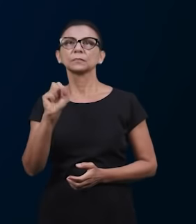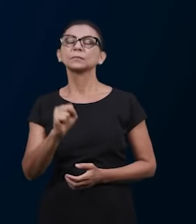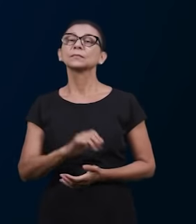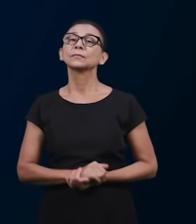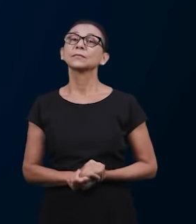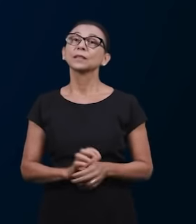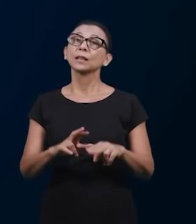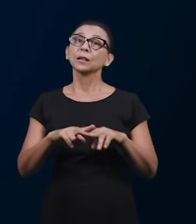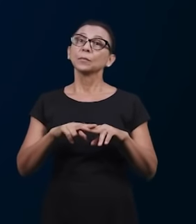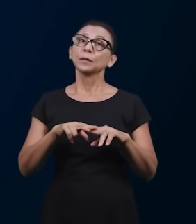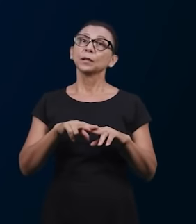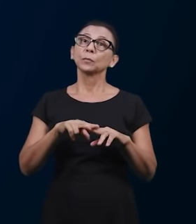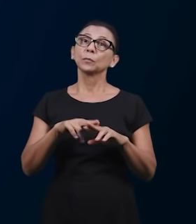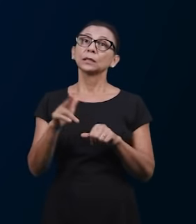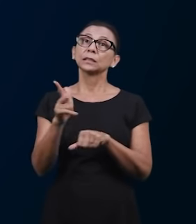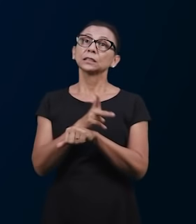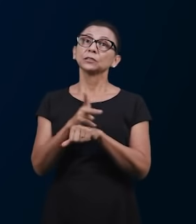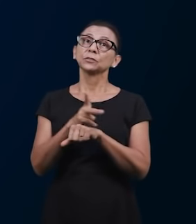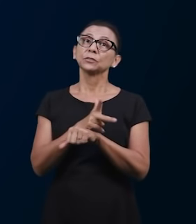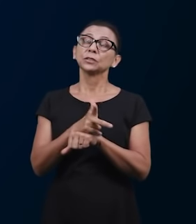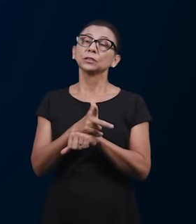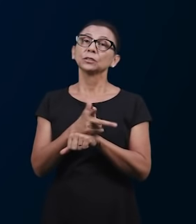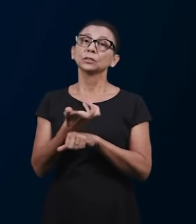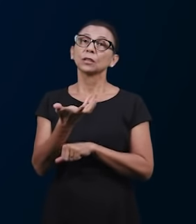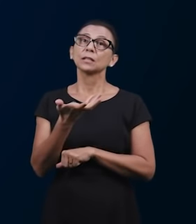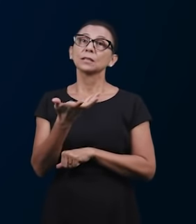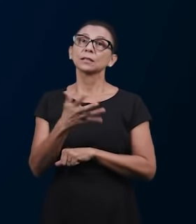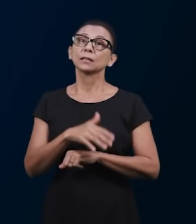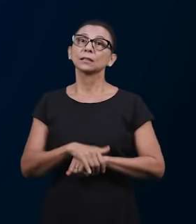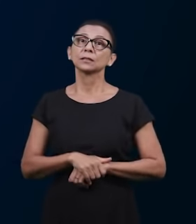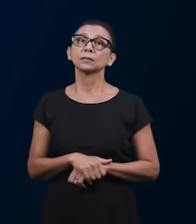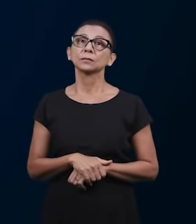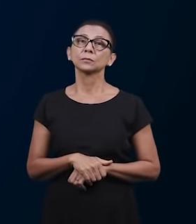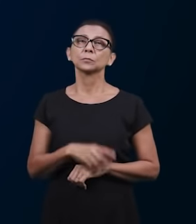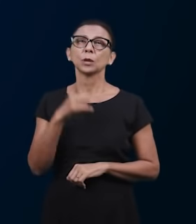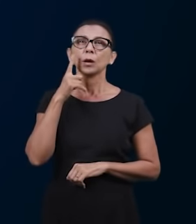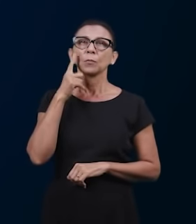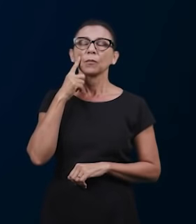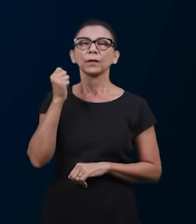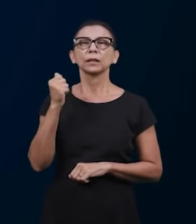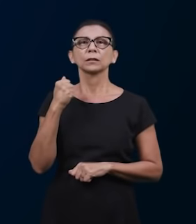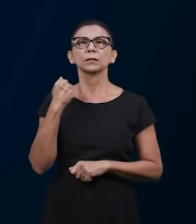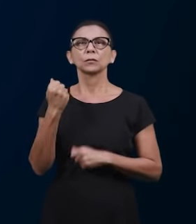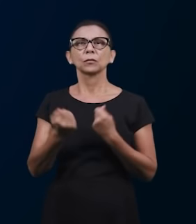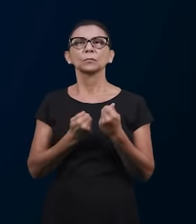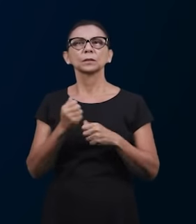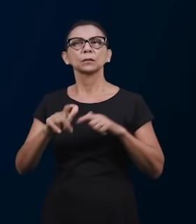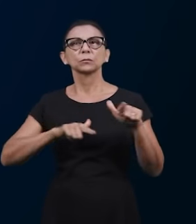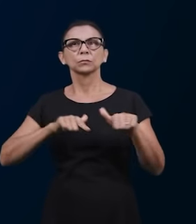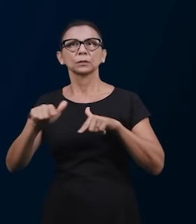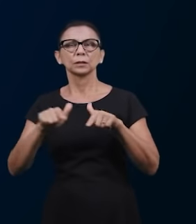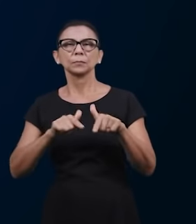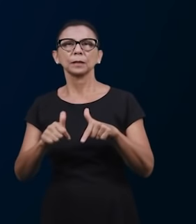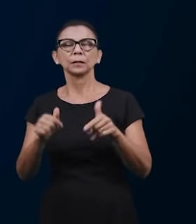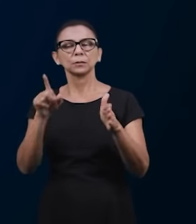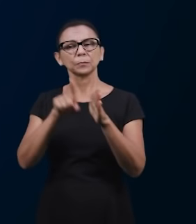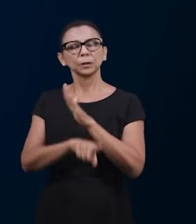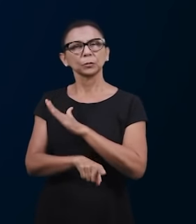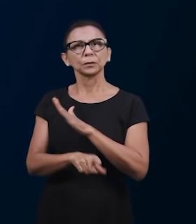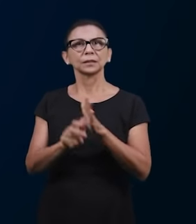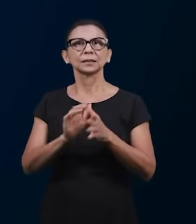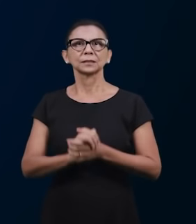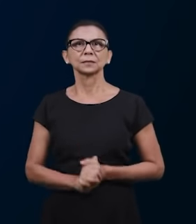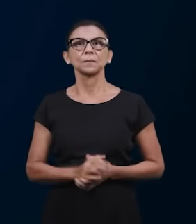Havana, Cuba. E através deste vídeo queremos falar sobre como estamos fazendo o trabalho com as perguntas da Escola Bíblica